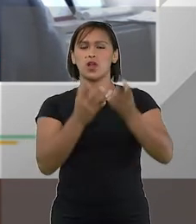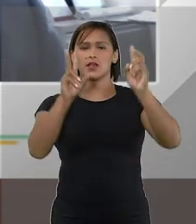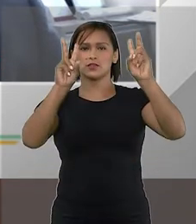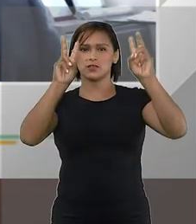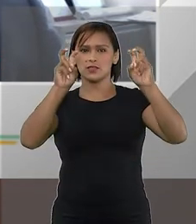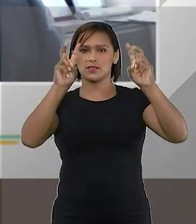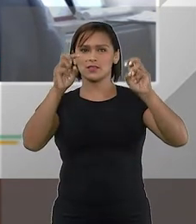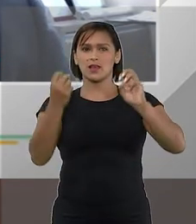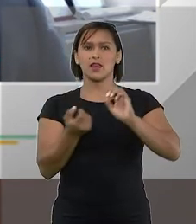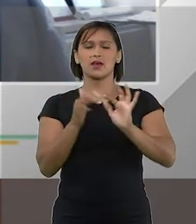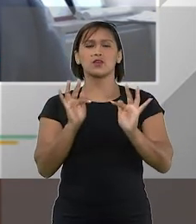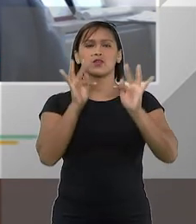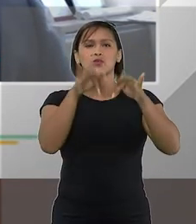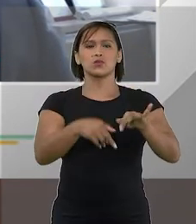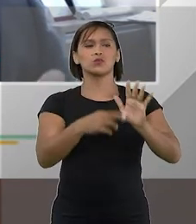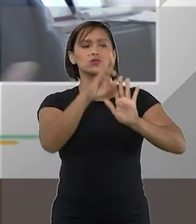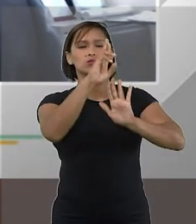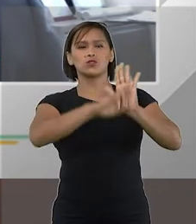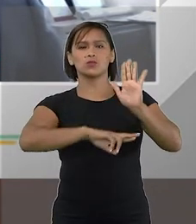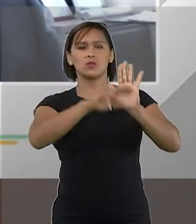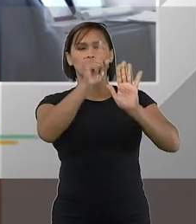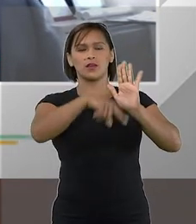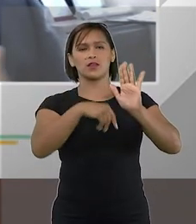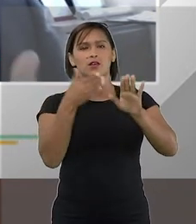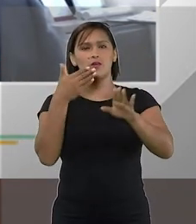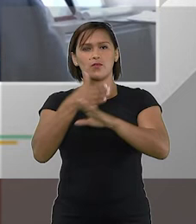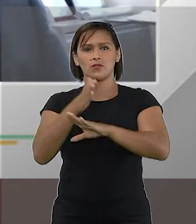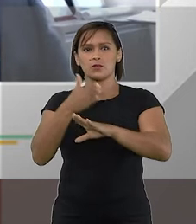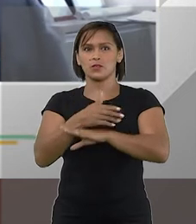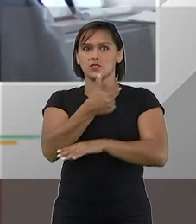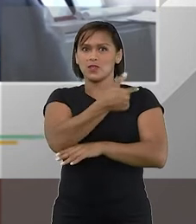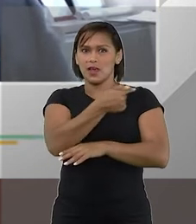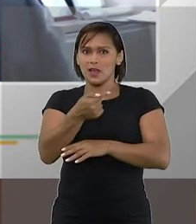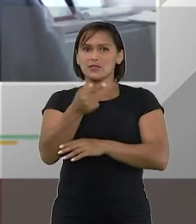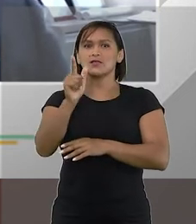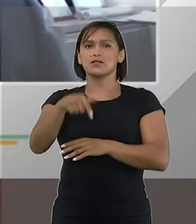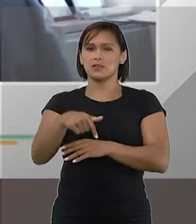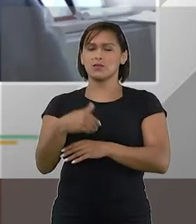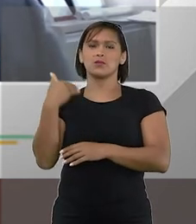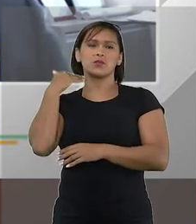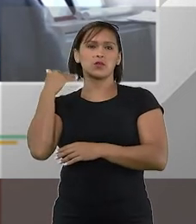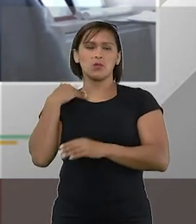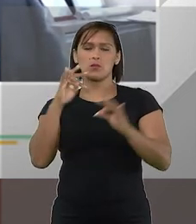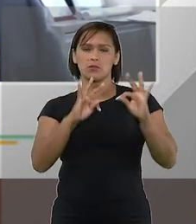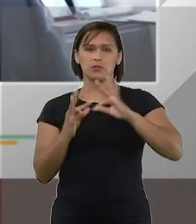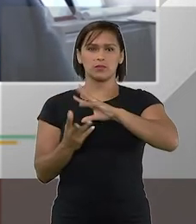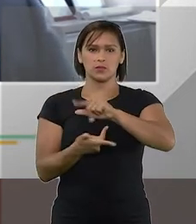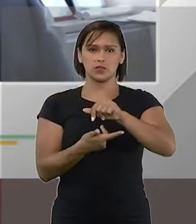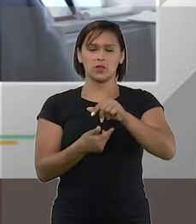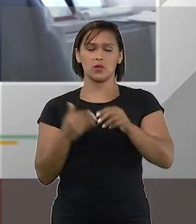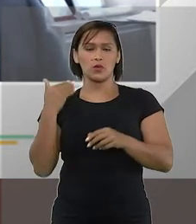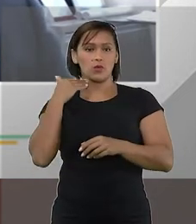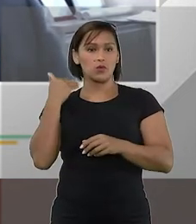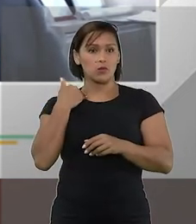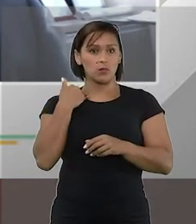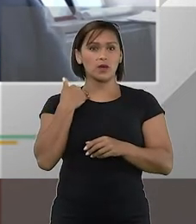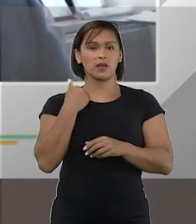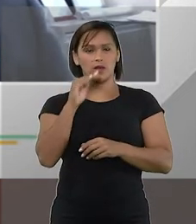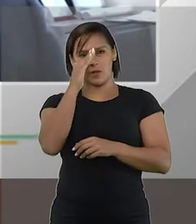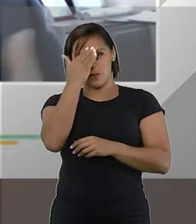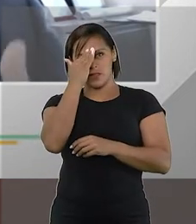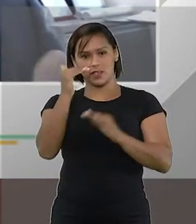destaque no último relatório que foi emitido nessa semana pelo Banco Mundial, o Banco Mundial